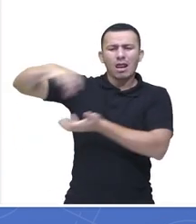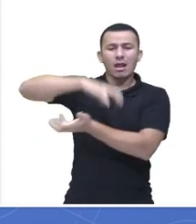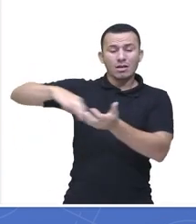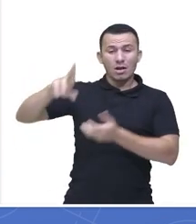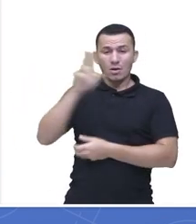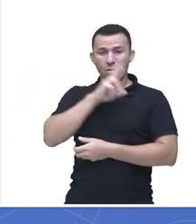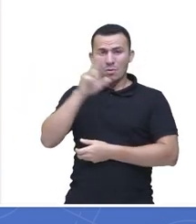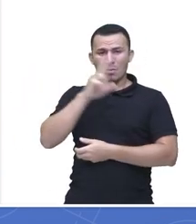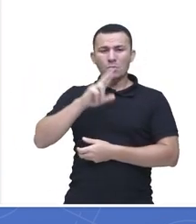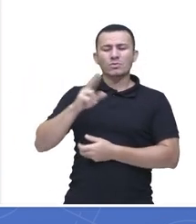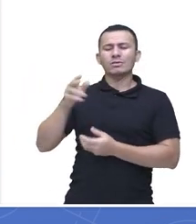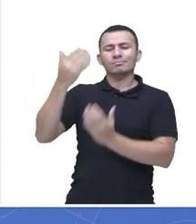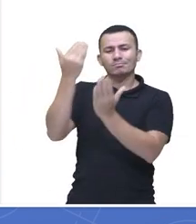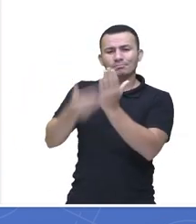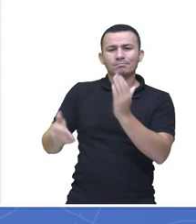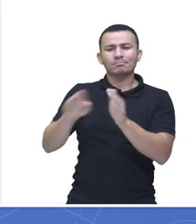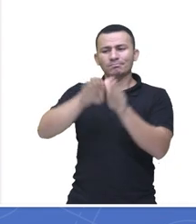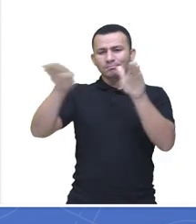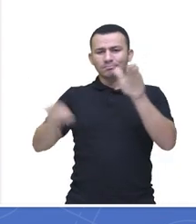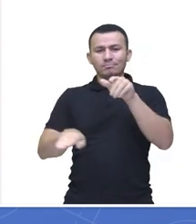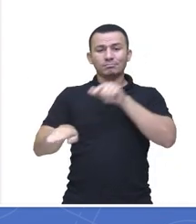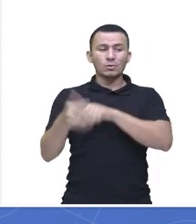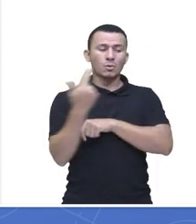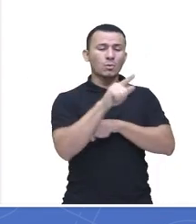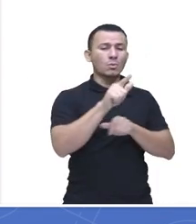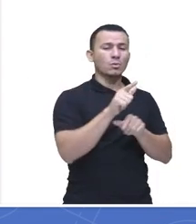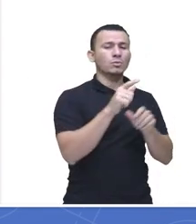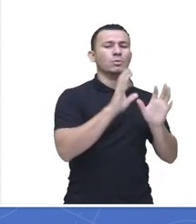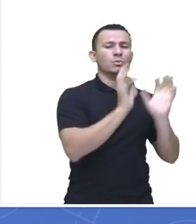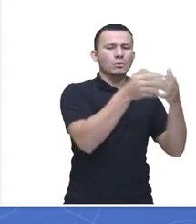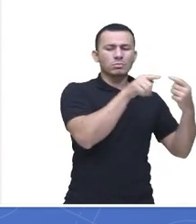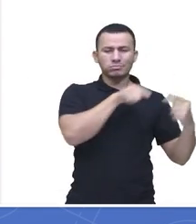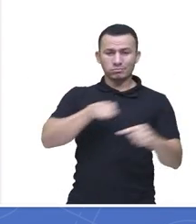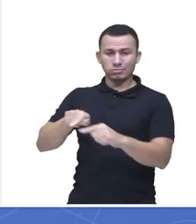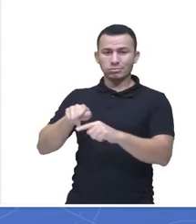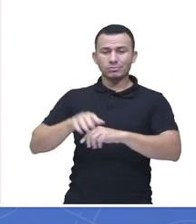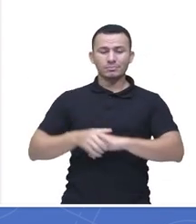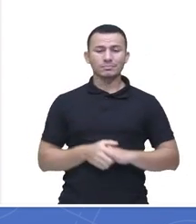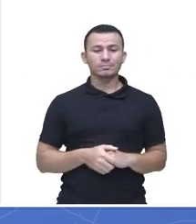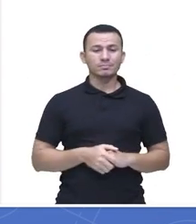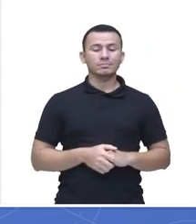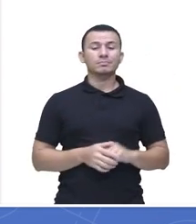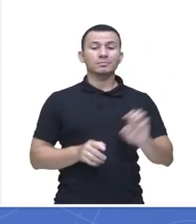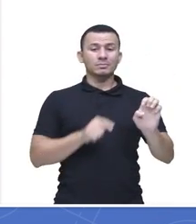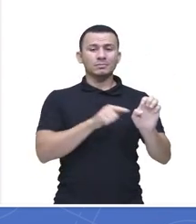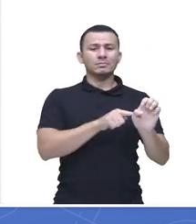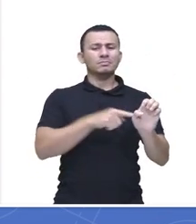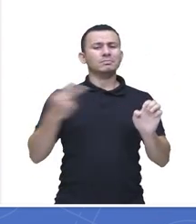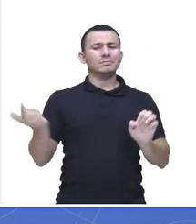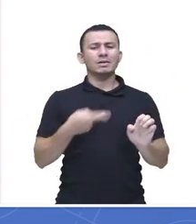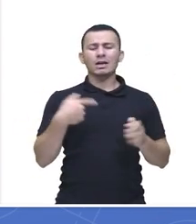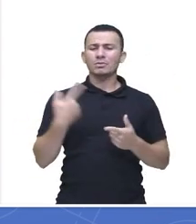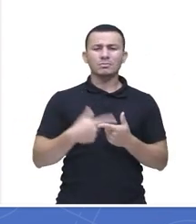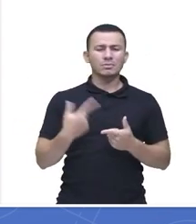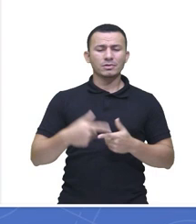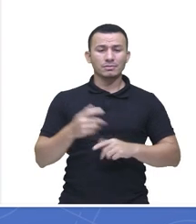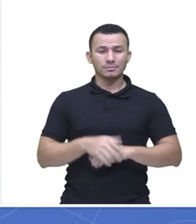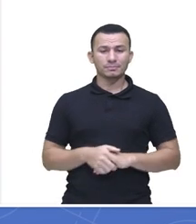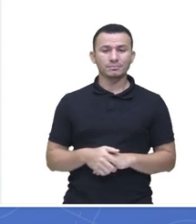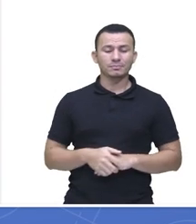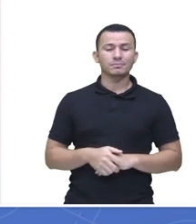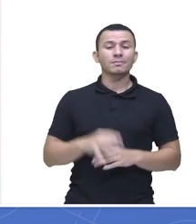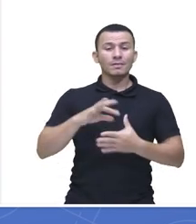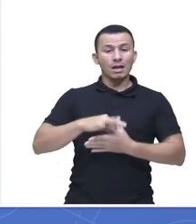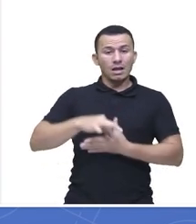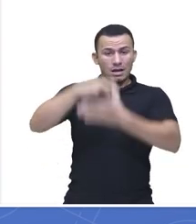russos, foram derrotados pelos mencheviques. Então, vou começar de trás para frente. A letra E está equivocada pela seguinte situação. Os